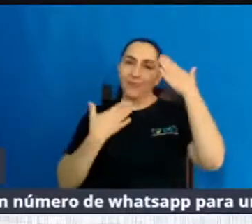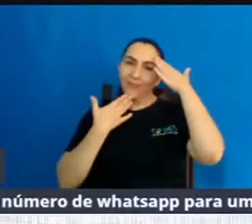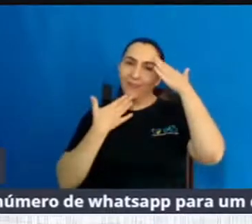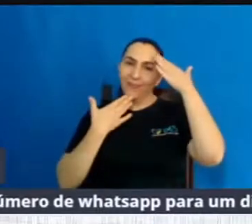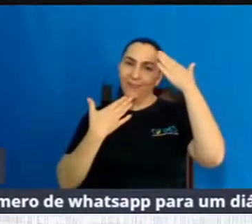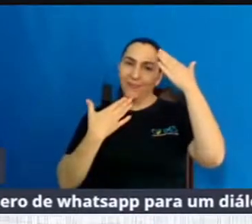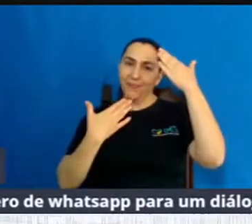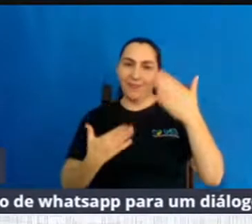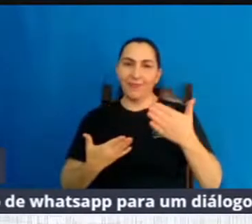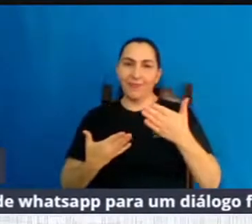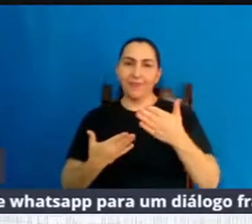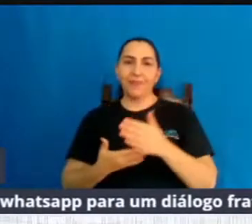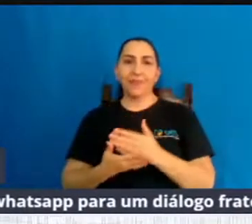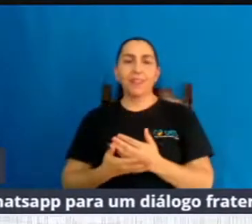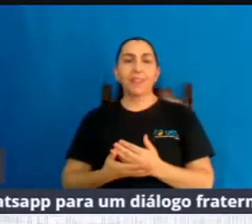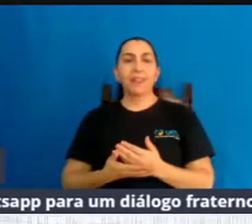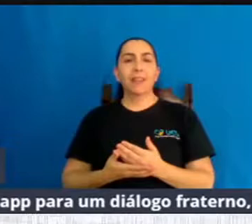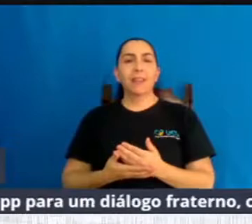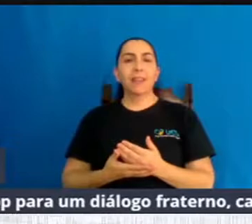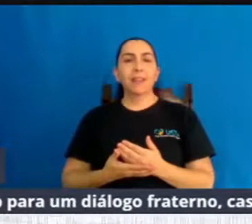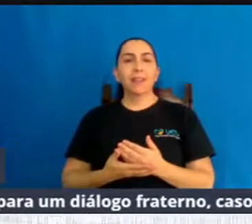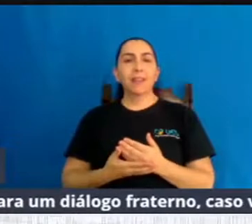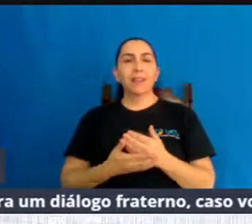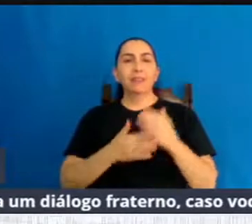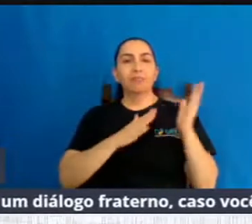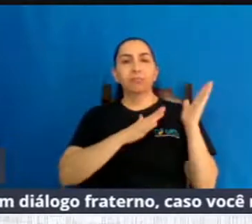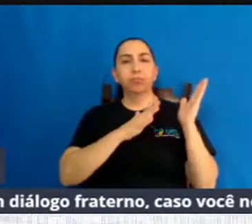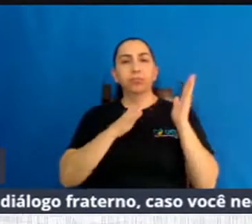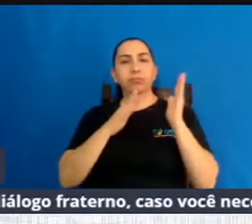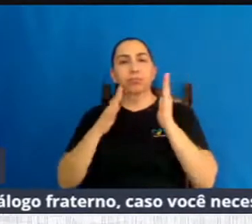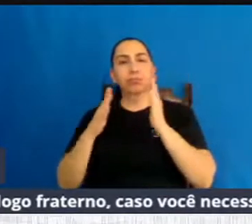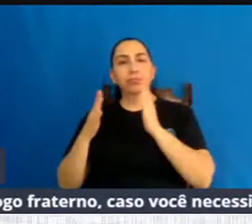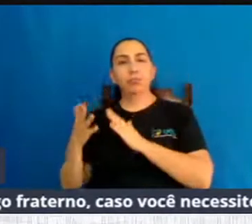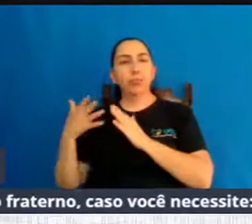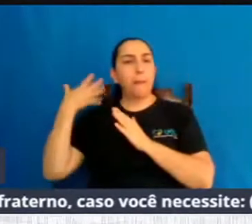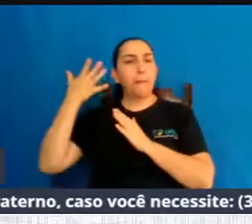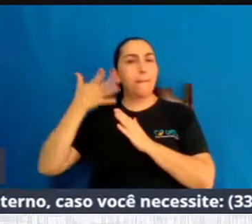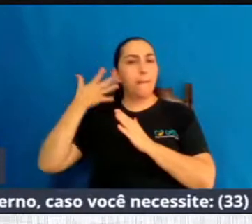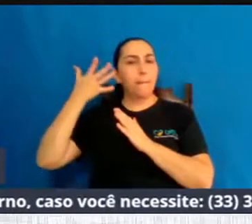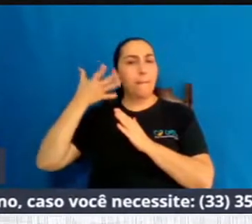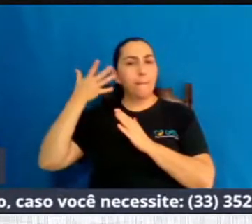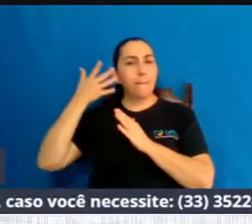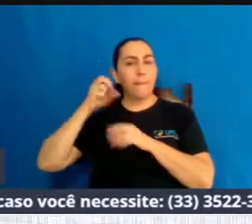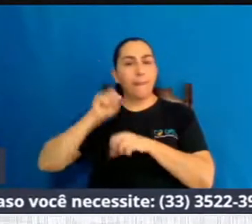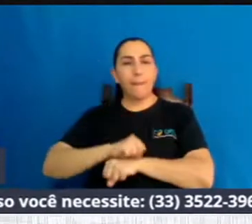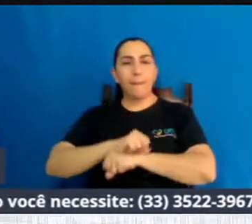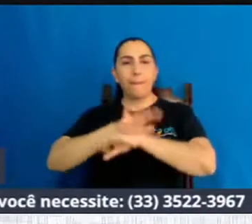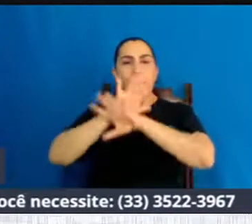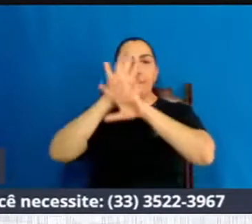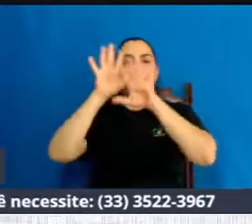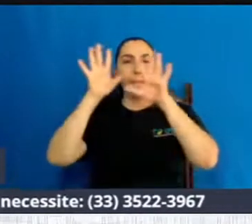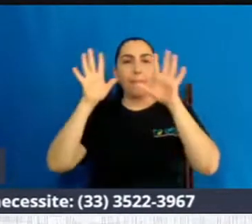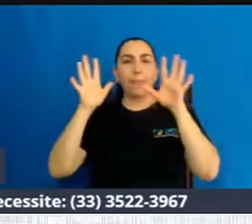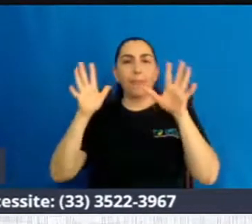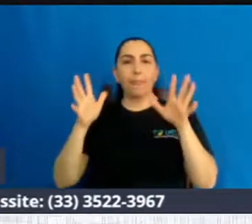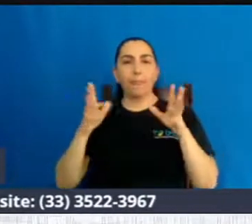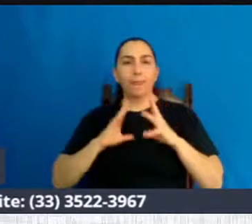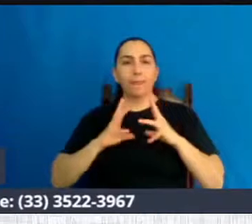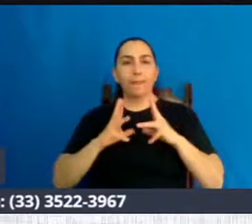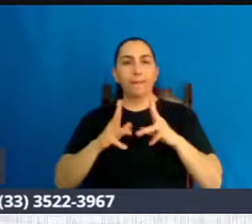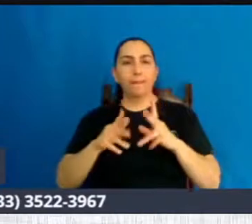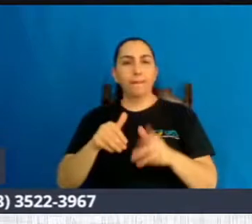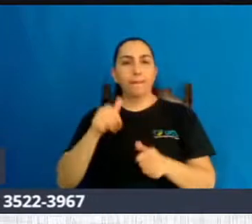É, muito obrigado, então, Nazareno, pelas suas palavras, pela sua exposição, muito